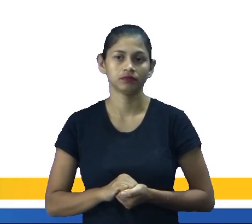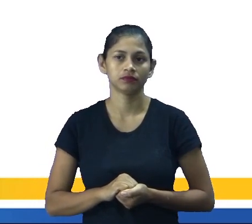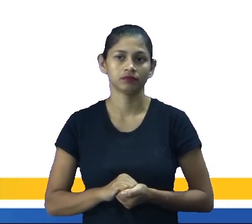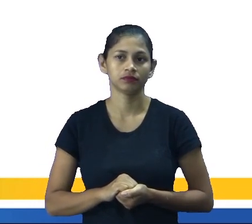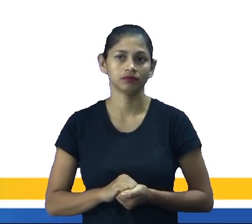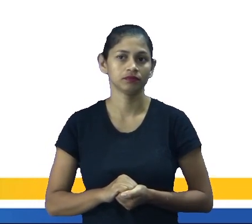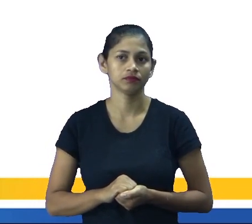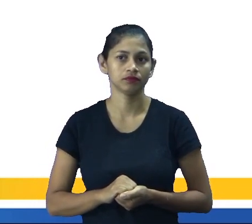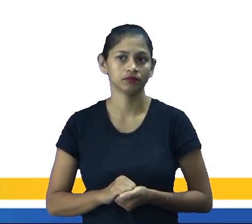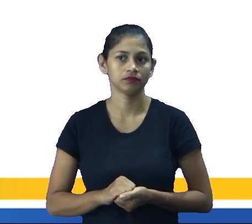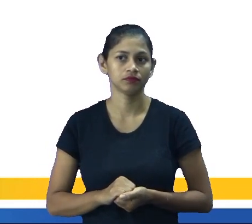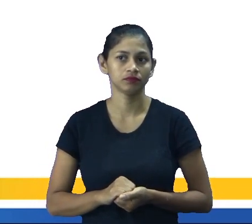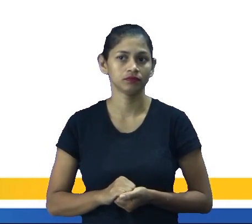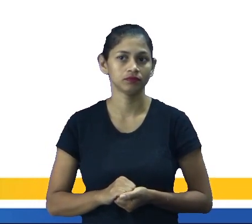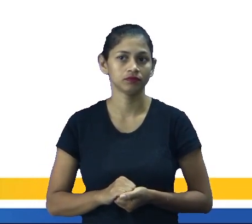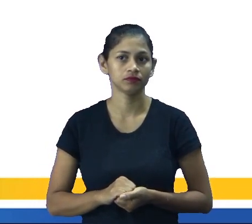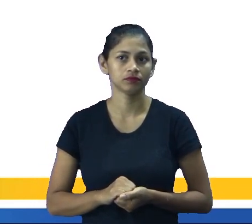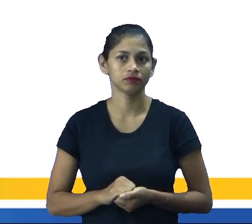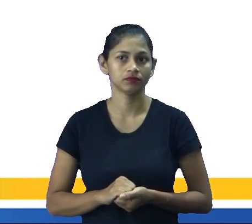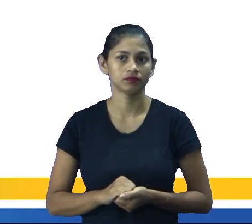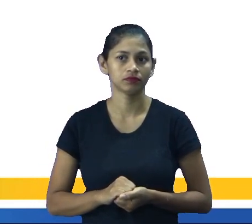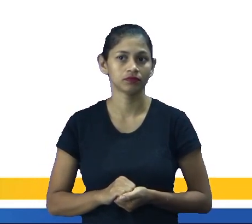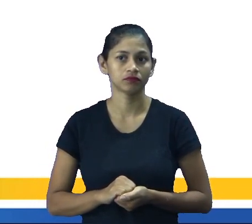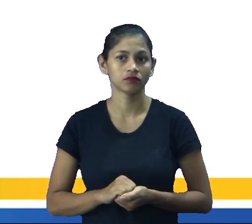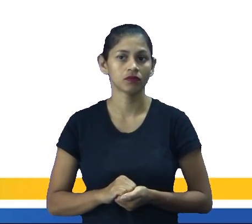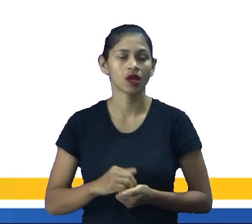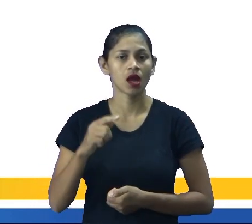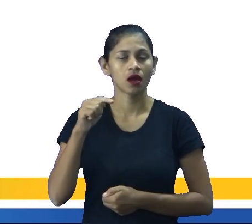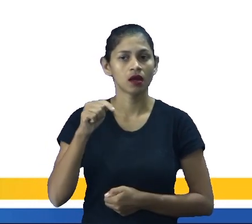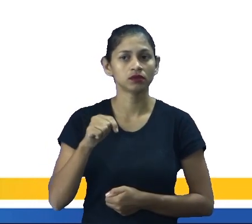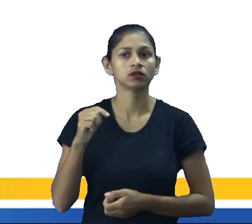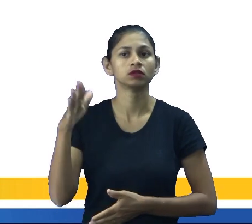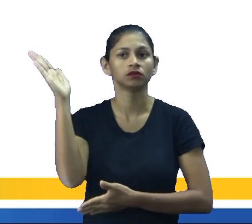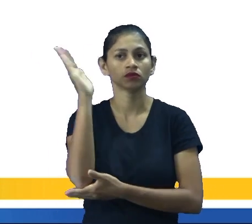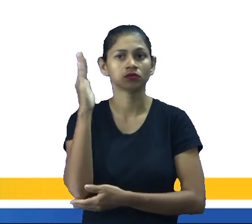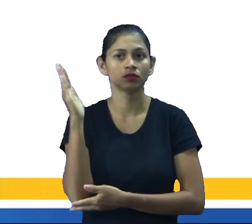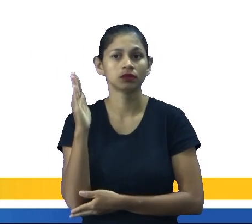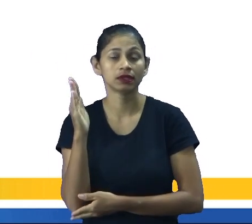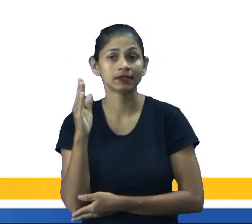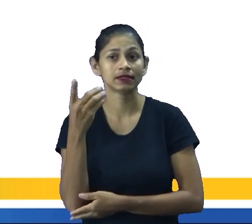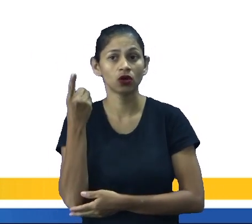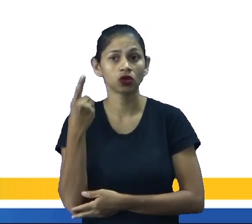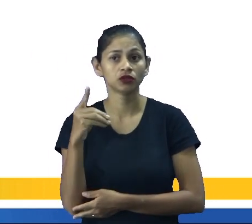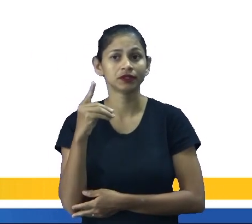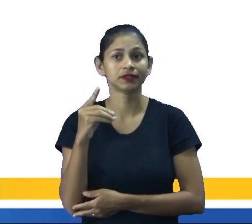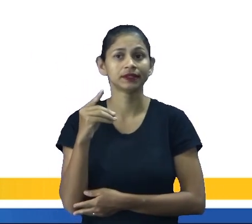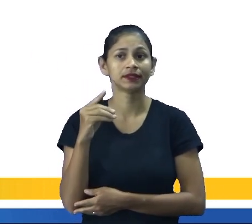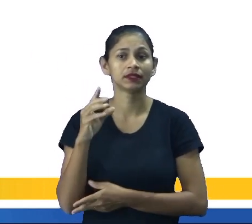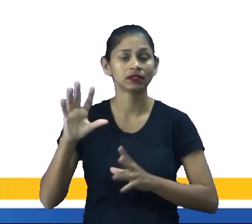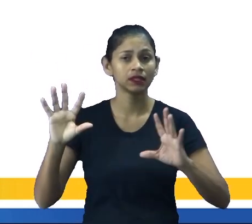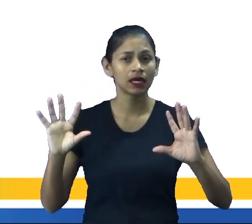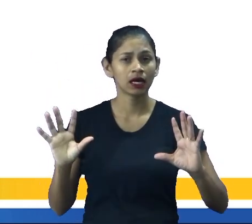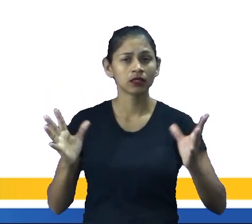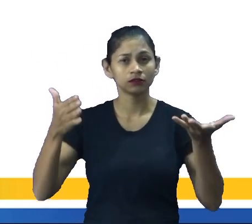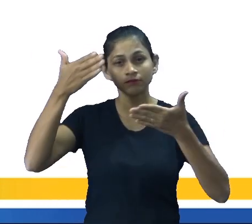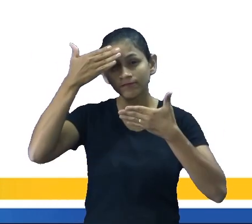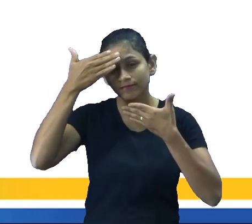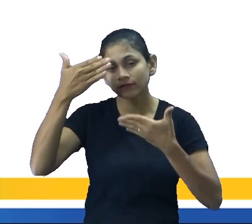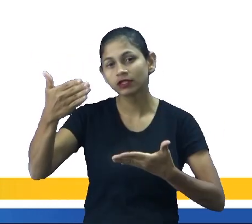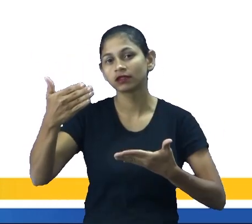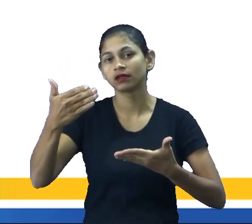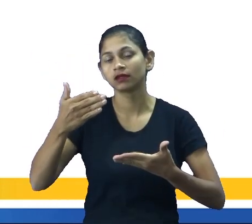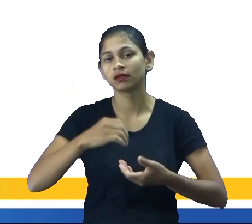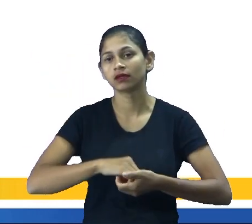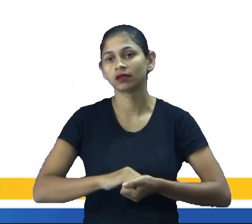Thanksgiving é o Dia de Ação de Graças. Aqui no Brasil, nós não comemoramos, porém, é muito forte aí nos